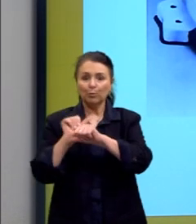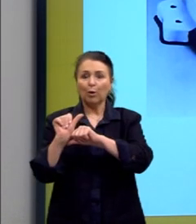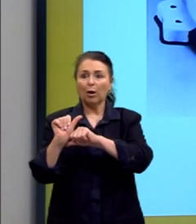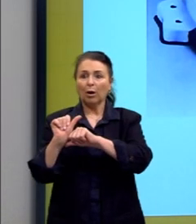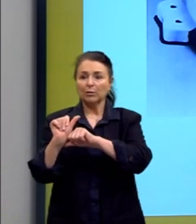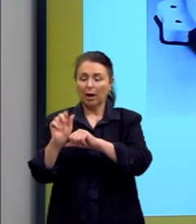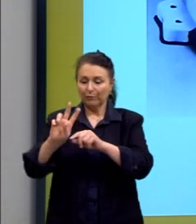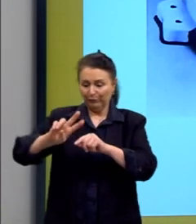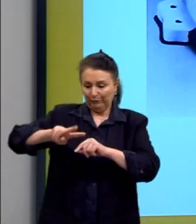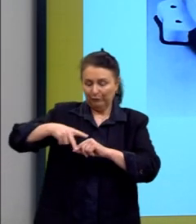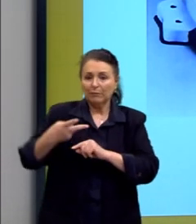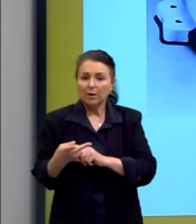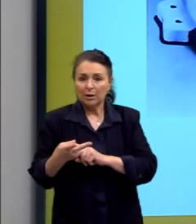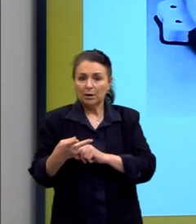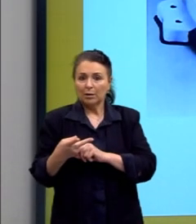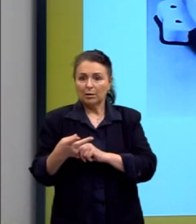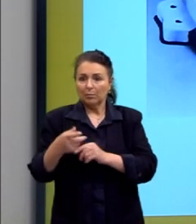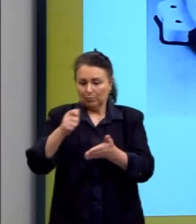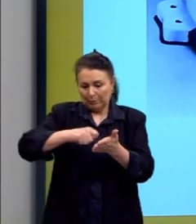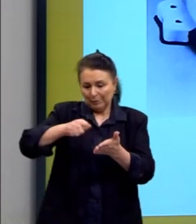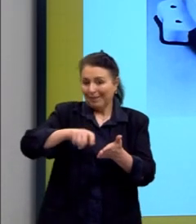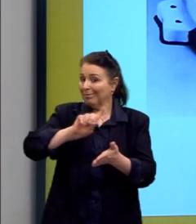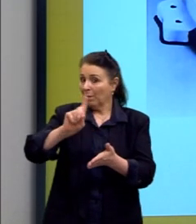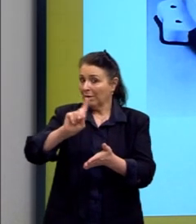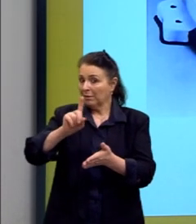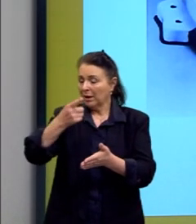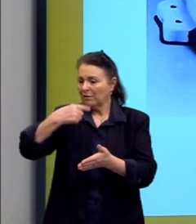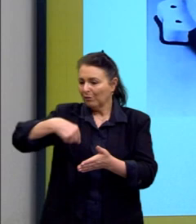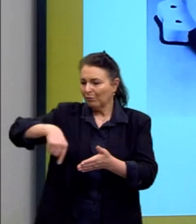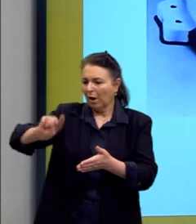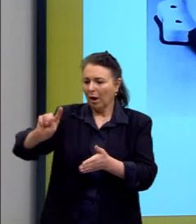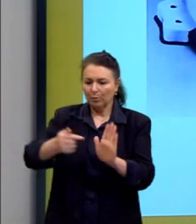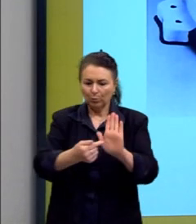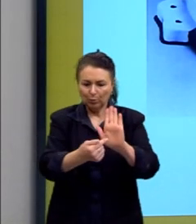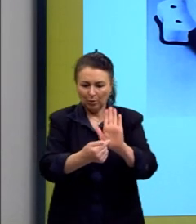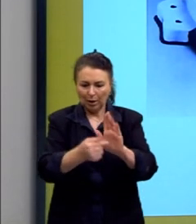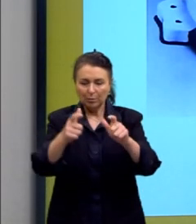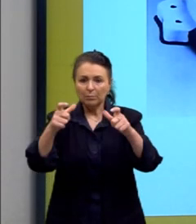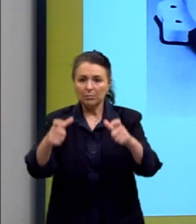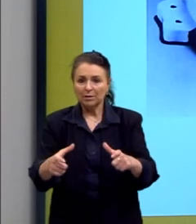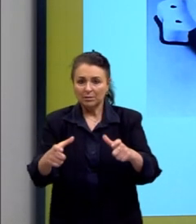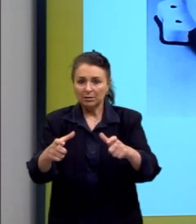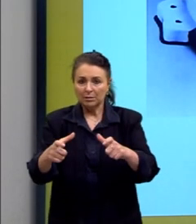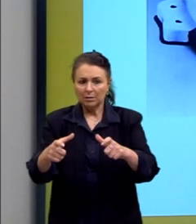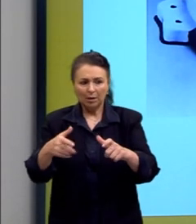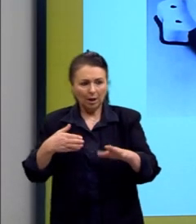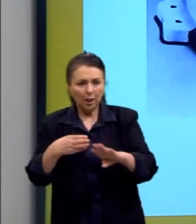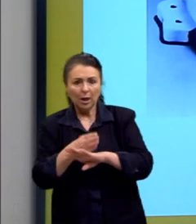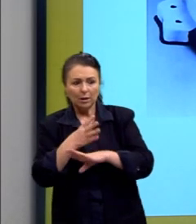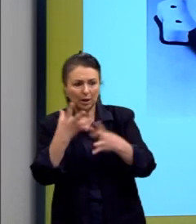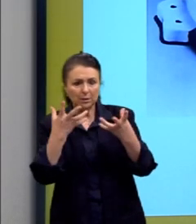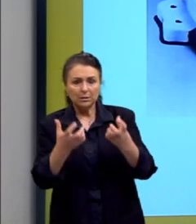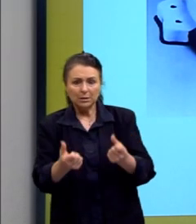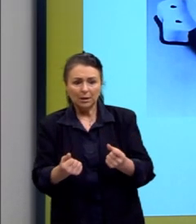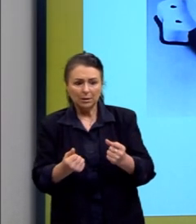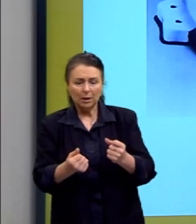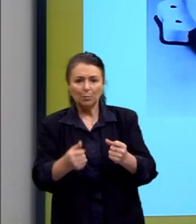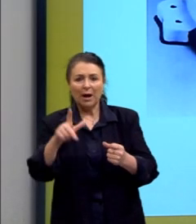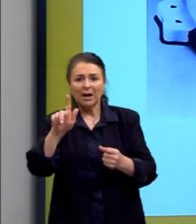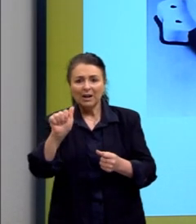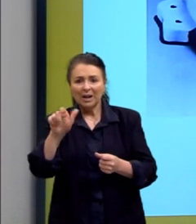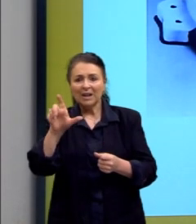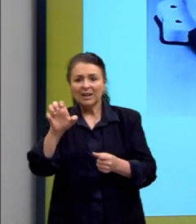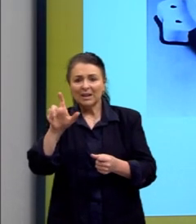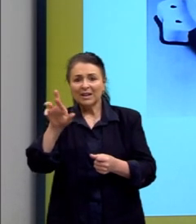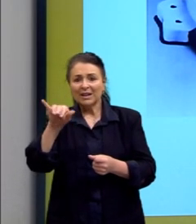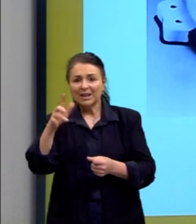coloca uma assinatura que não é dele, leva para uma exposição e ela entra. Ela é aceita numa galeria. E